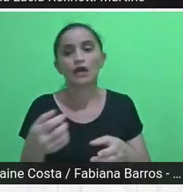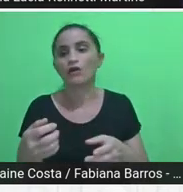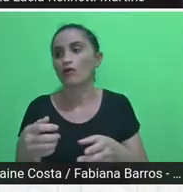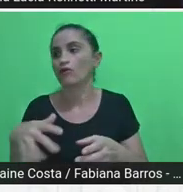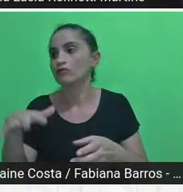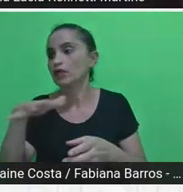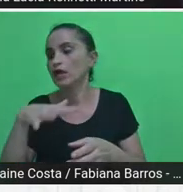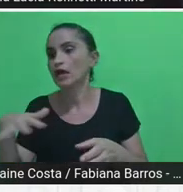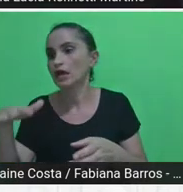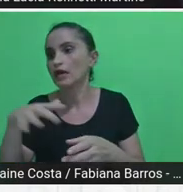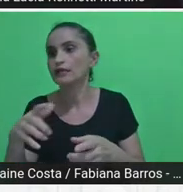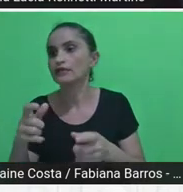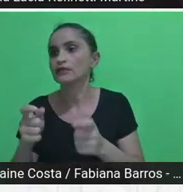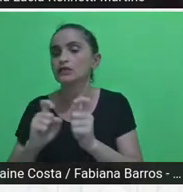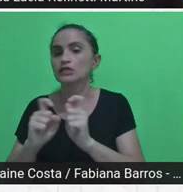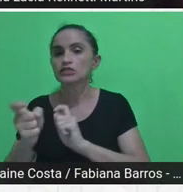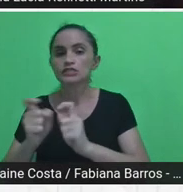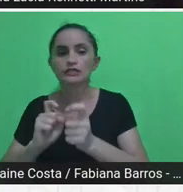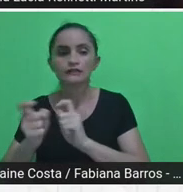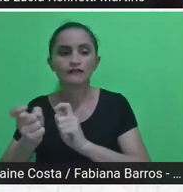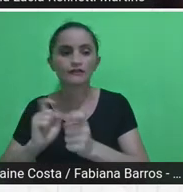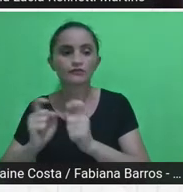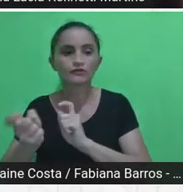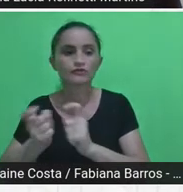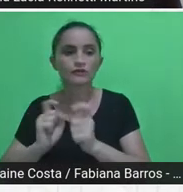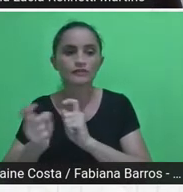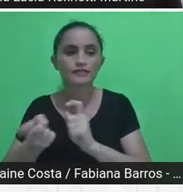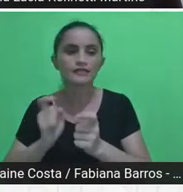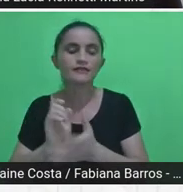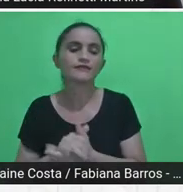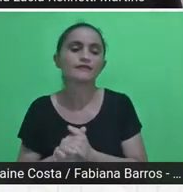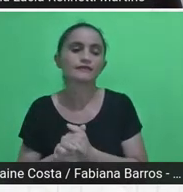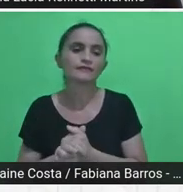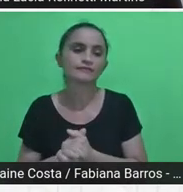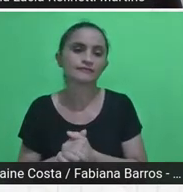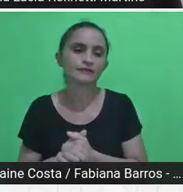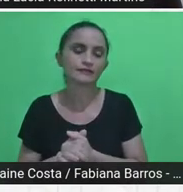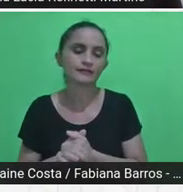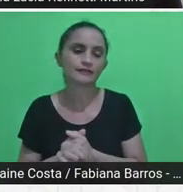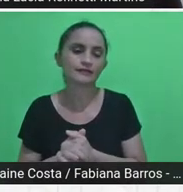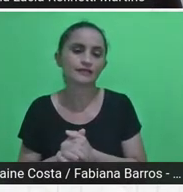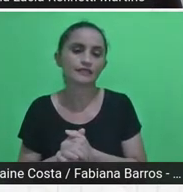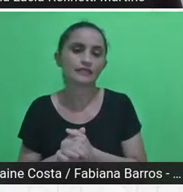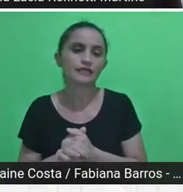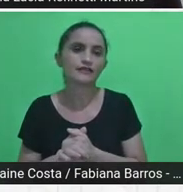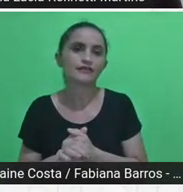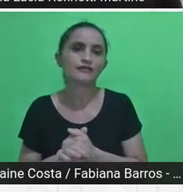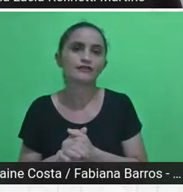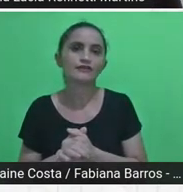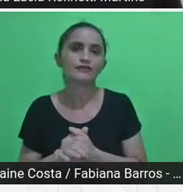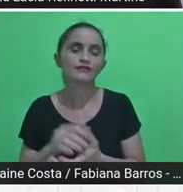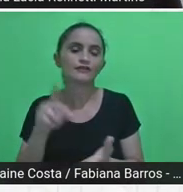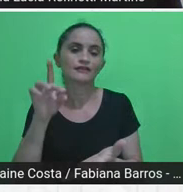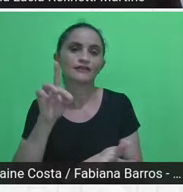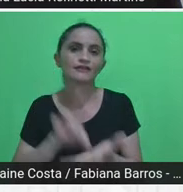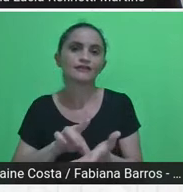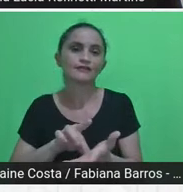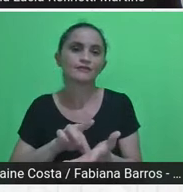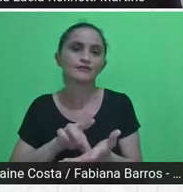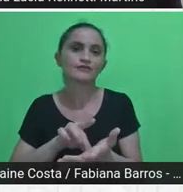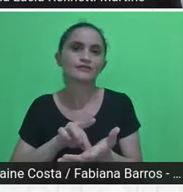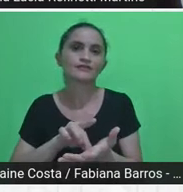de garantia e de implementação de projetos e de